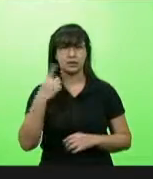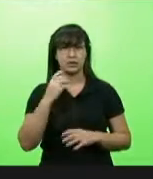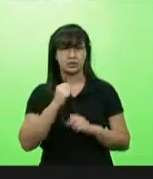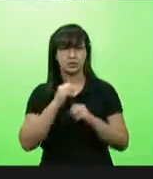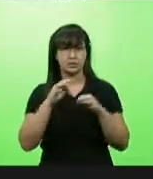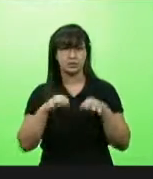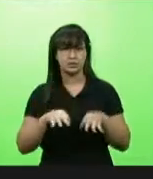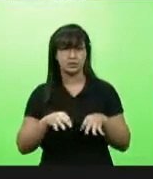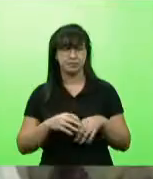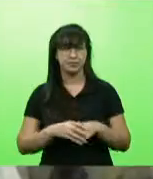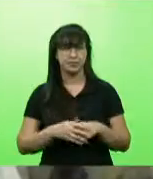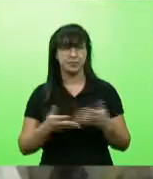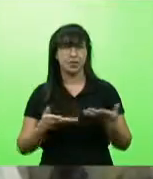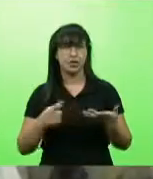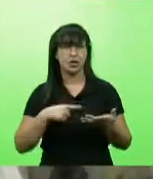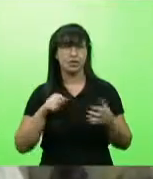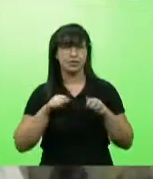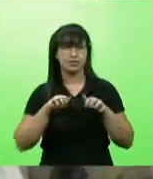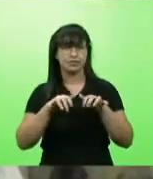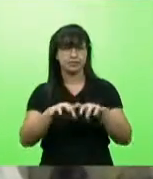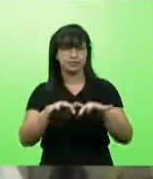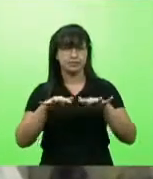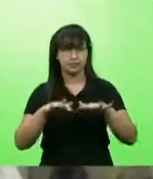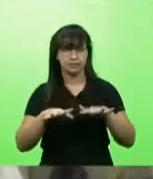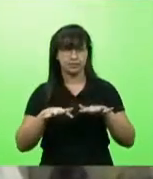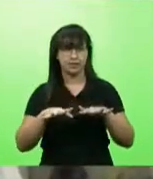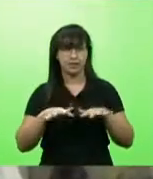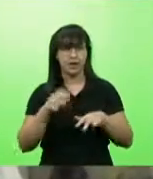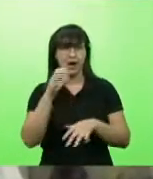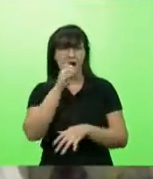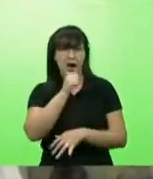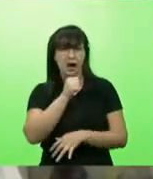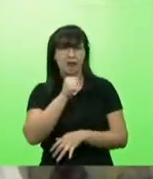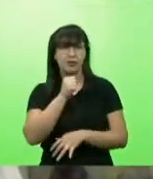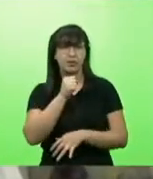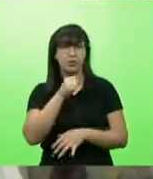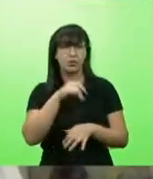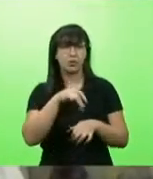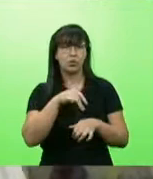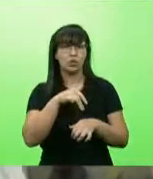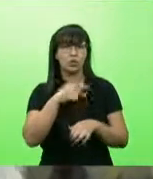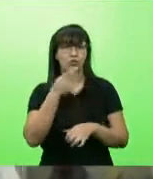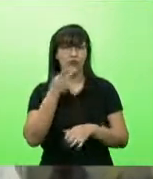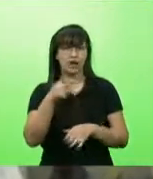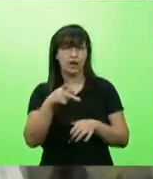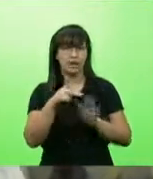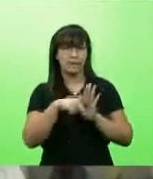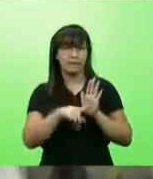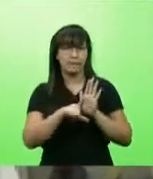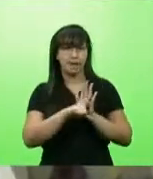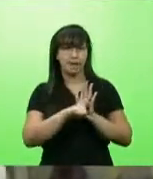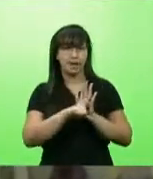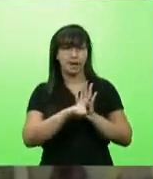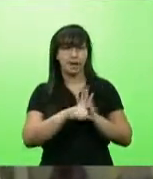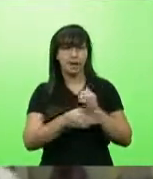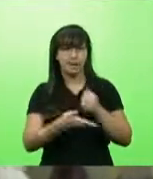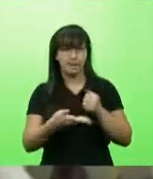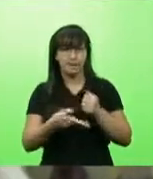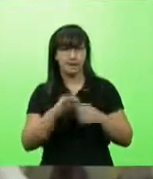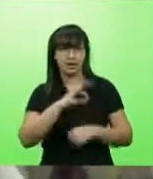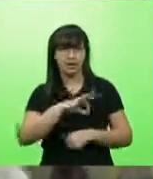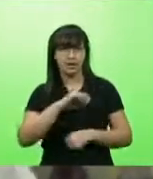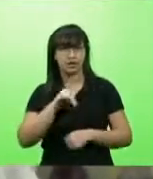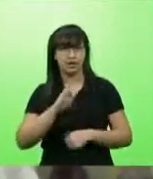eu tenho uma audiência agora, mas eu gostaria só de rapidamente fazer uma menção sobre esse PL dos pisos, porque foi o PL